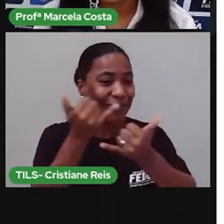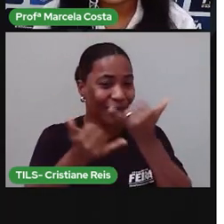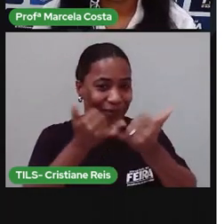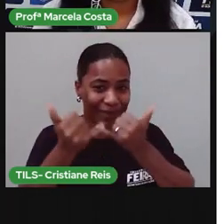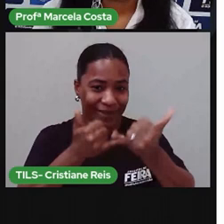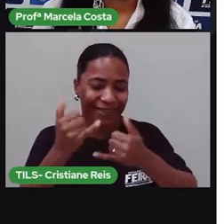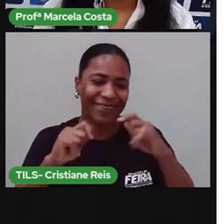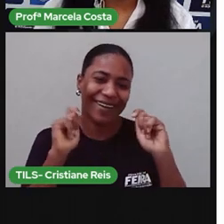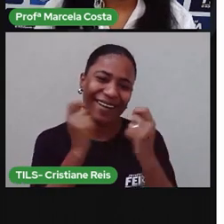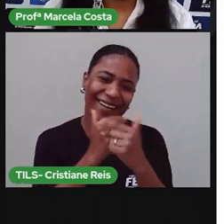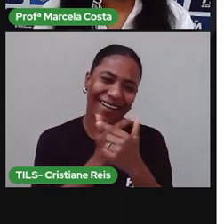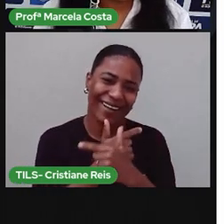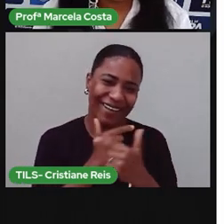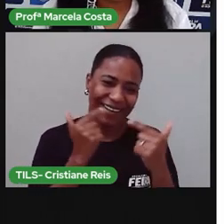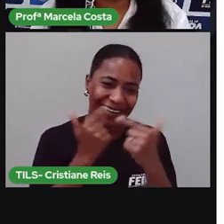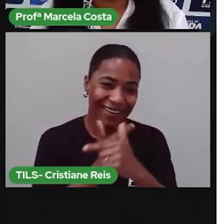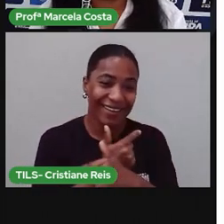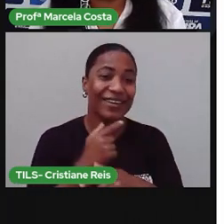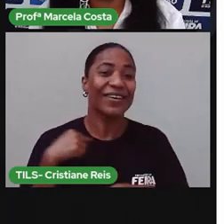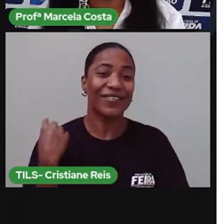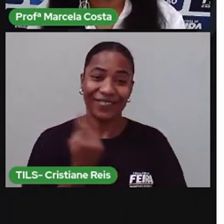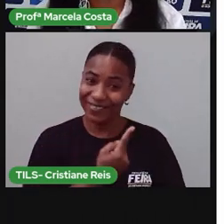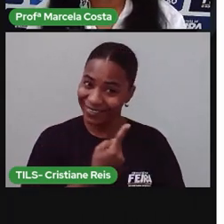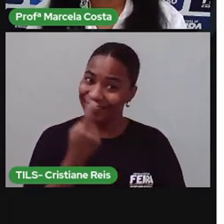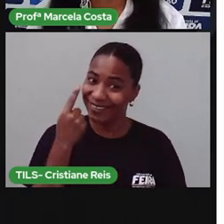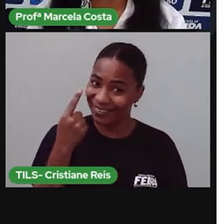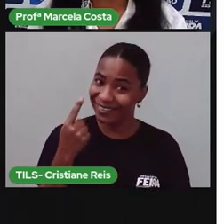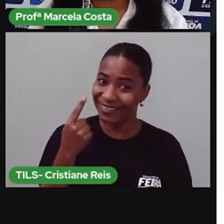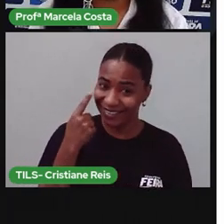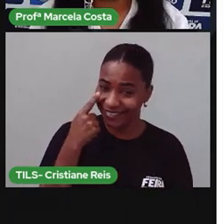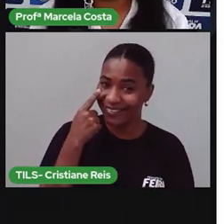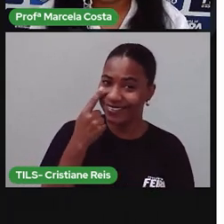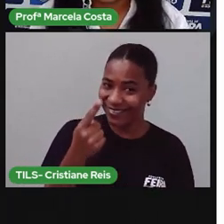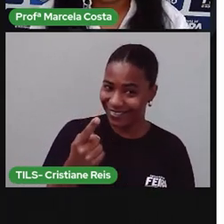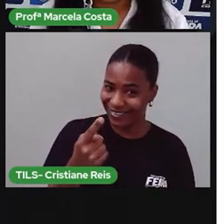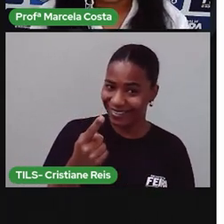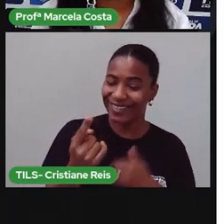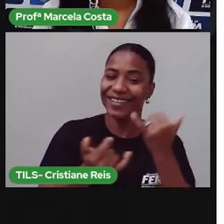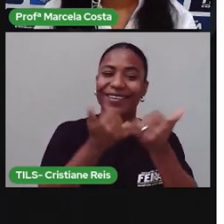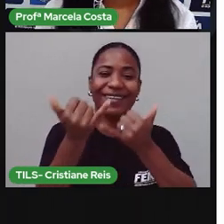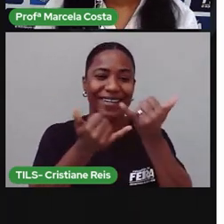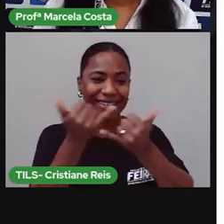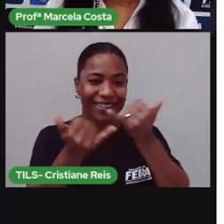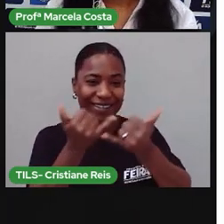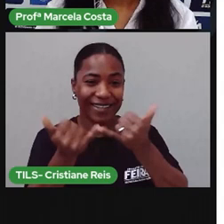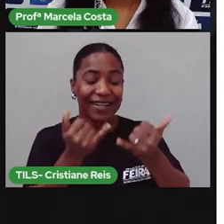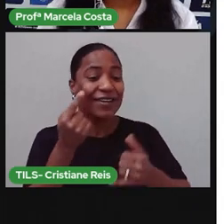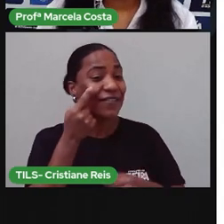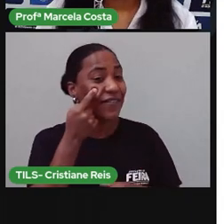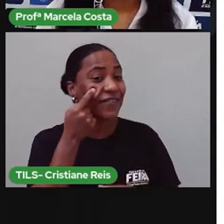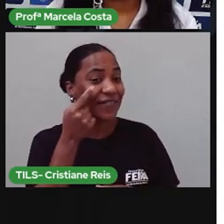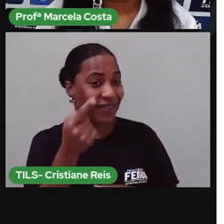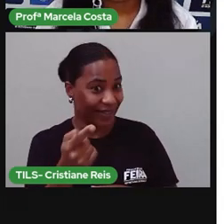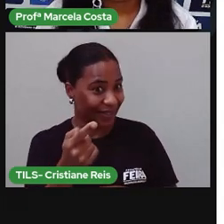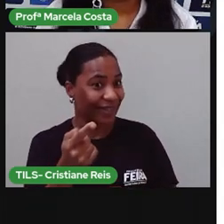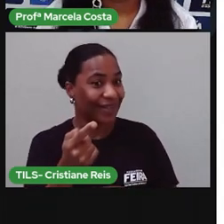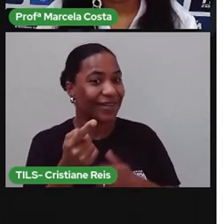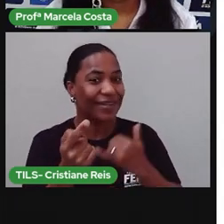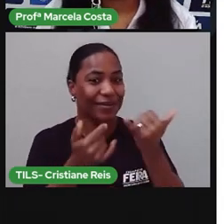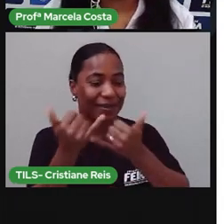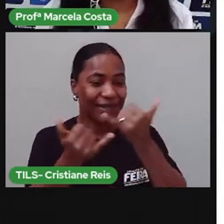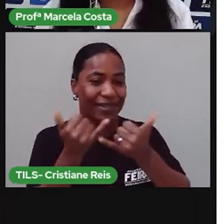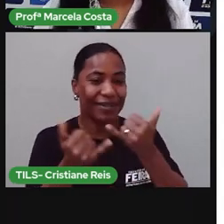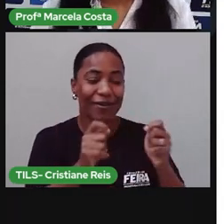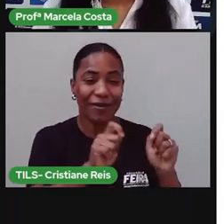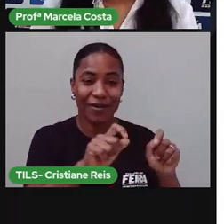divertida. Não sei se você já conhece essa brincadeira. E aí a gente vai ver esse